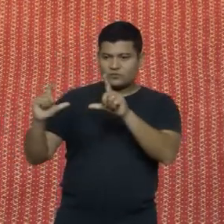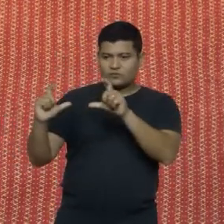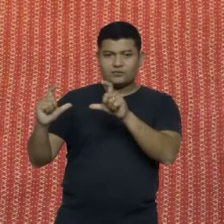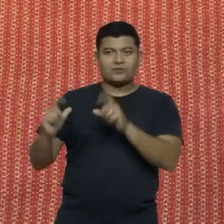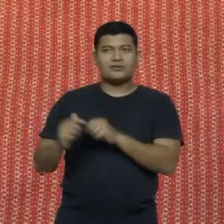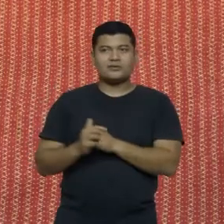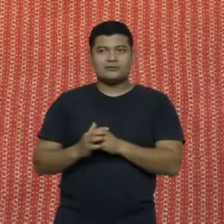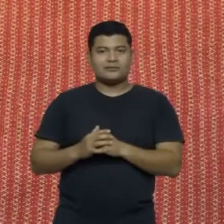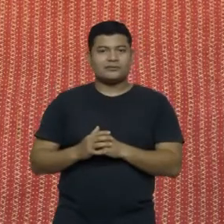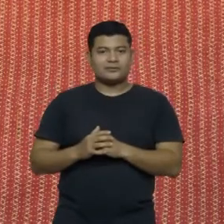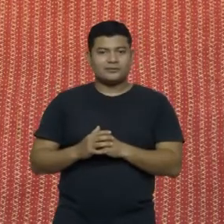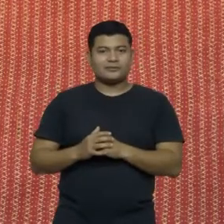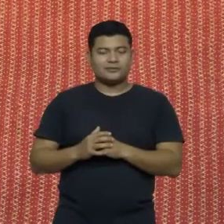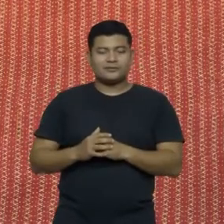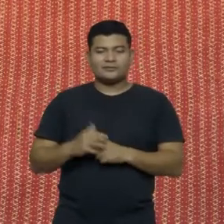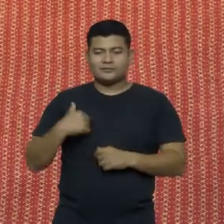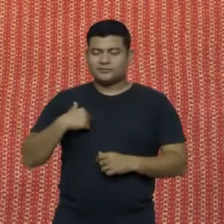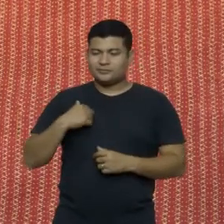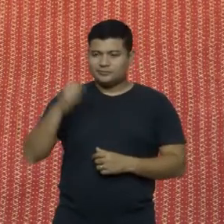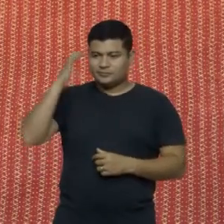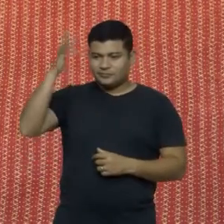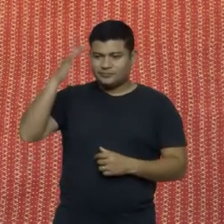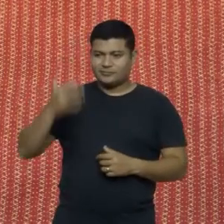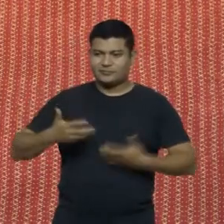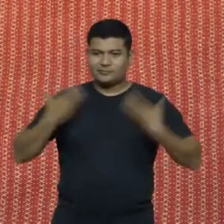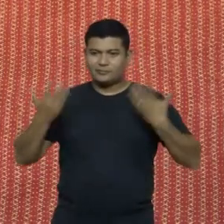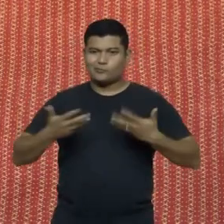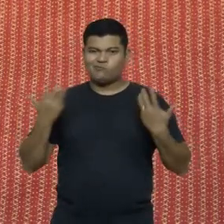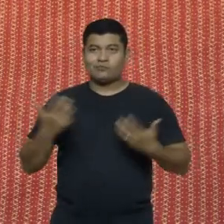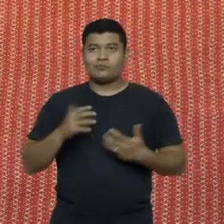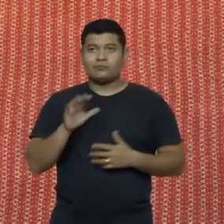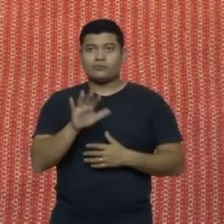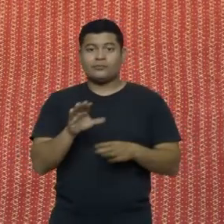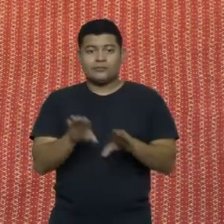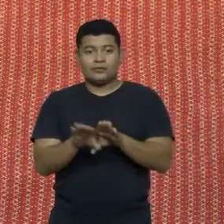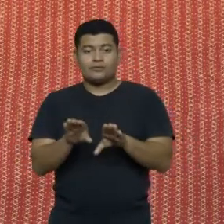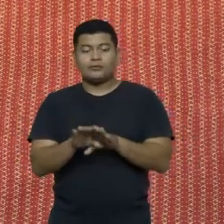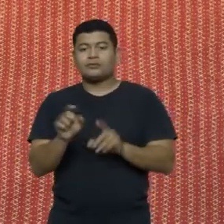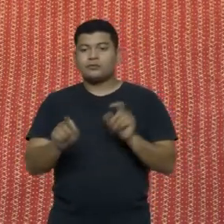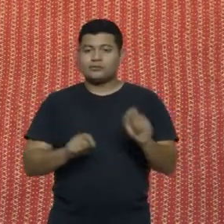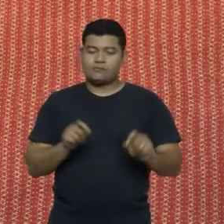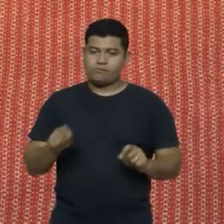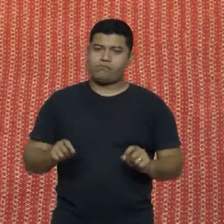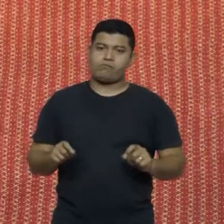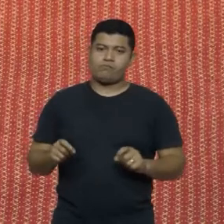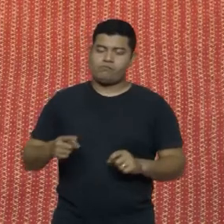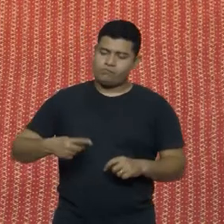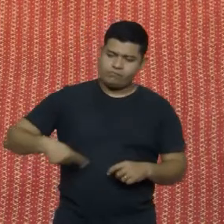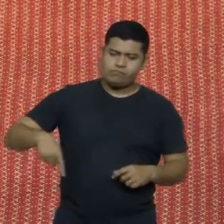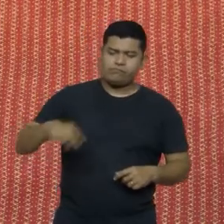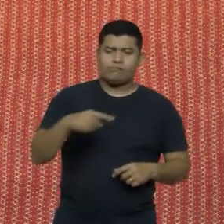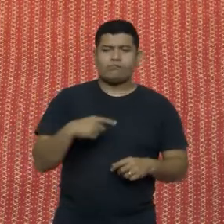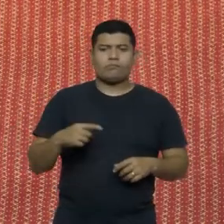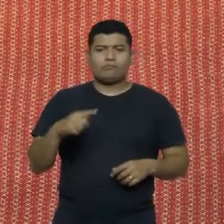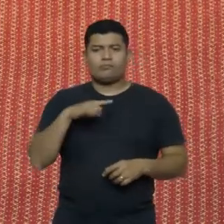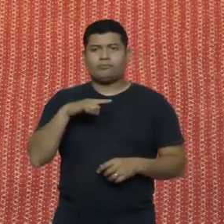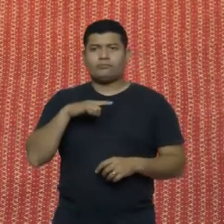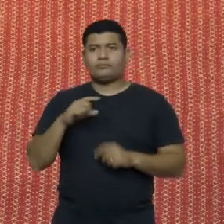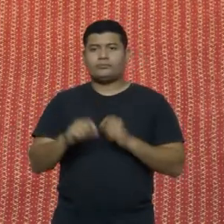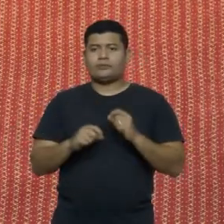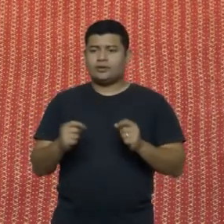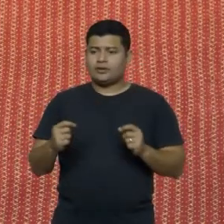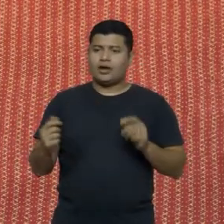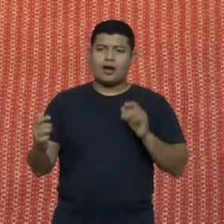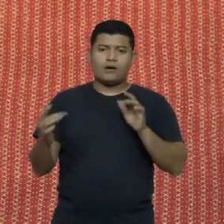alegria. Mas, de alguma forma, colegas deputados, todos nós temos alguma relação